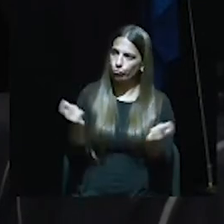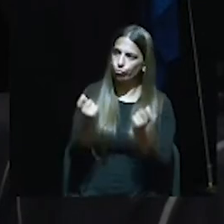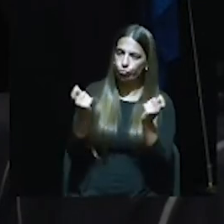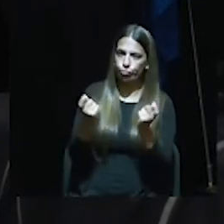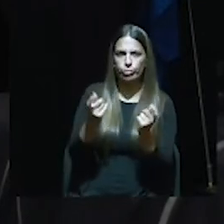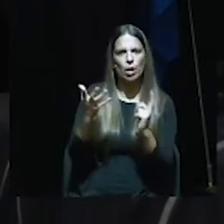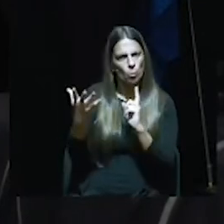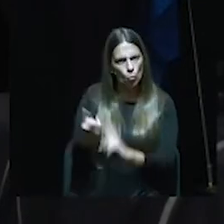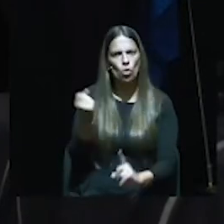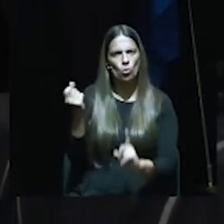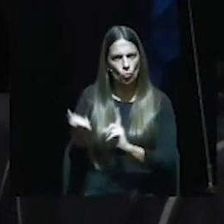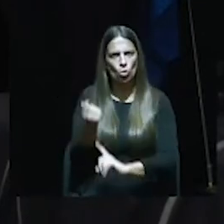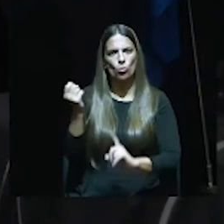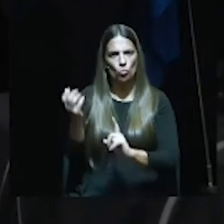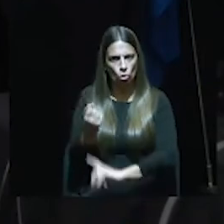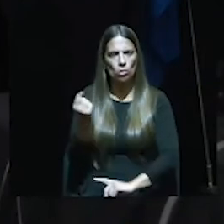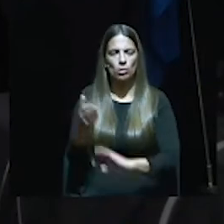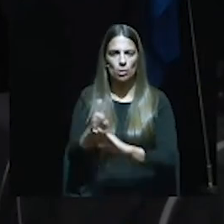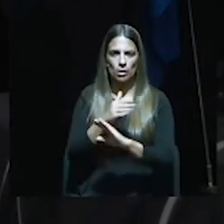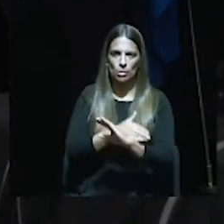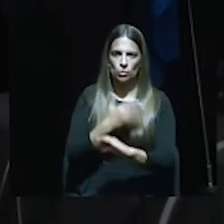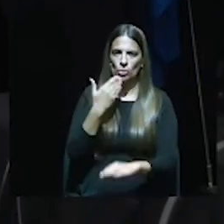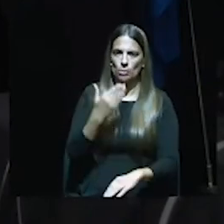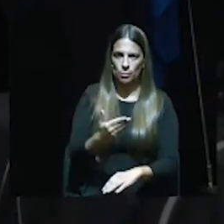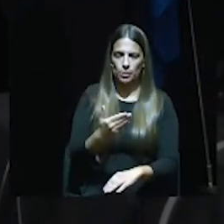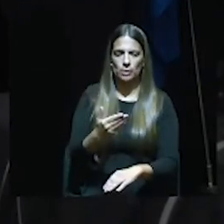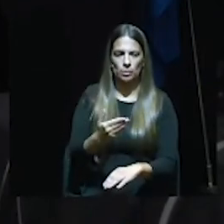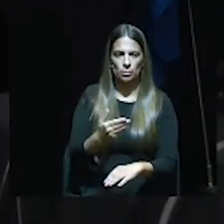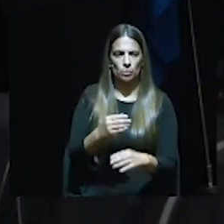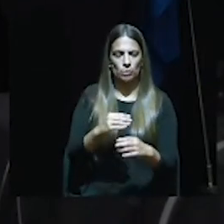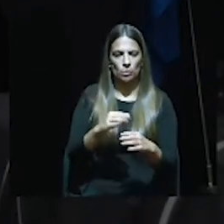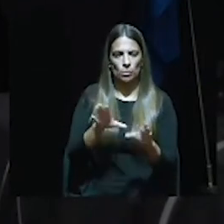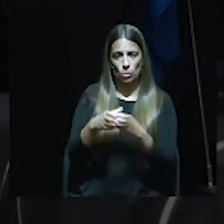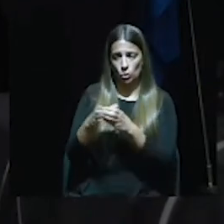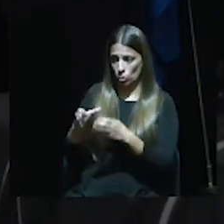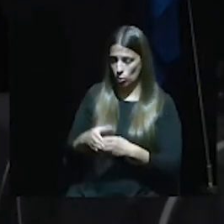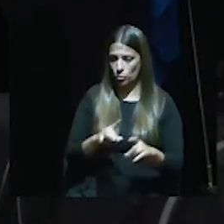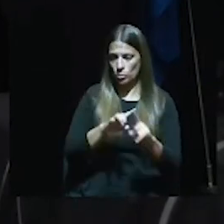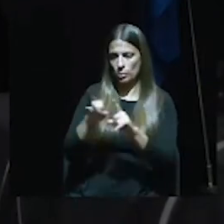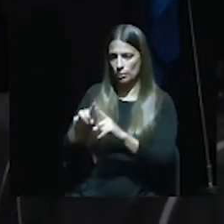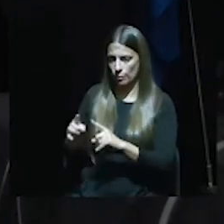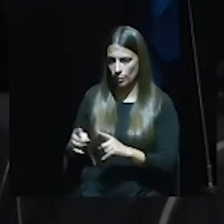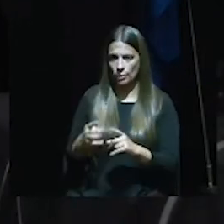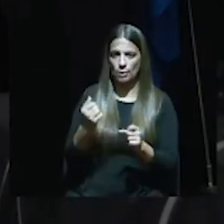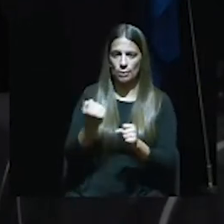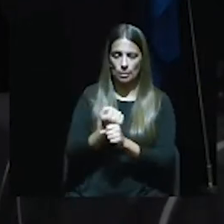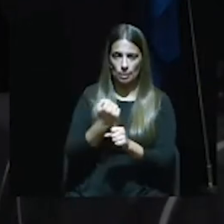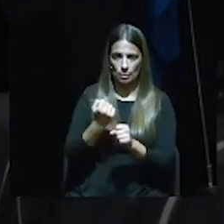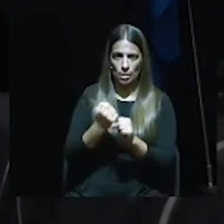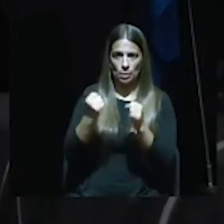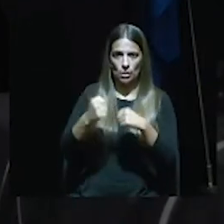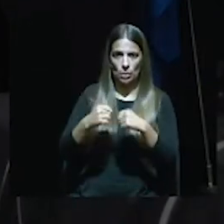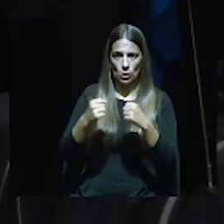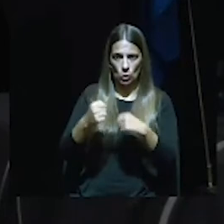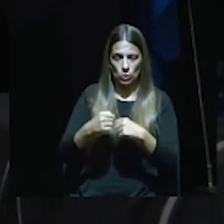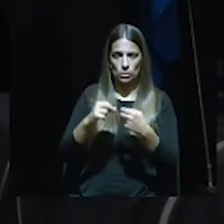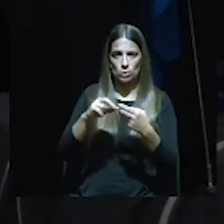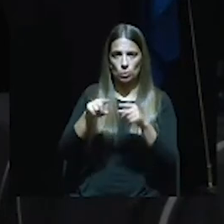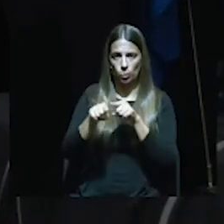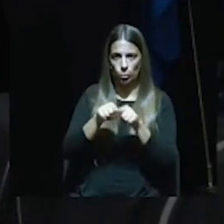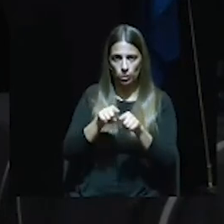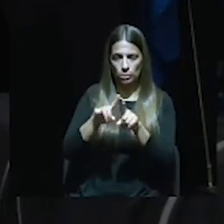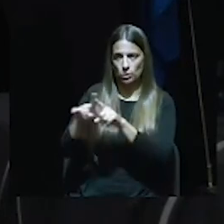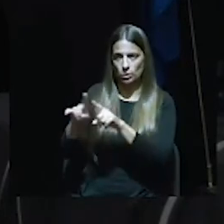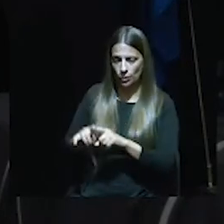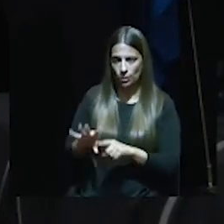e que, aliás, já foi hoje aqui várias vezes pedido por várias forças municipais que trabalhem em diálogo e em consenso com todas as forças políticas por